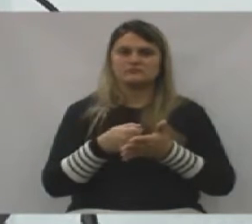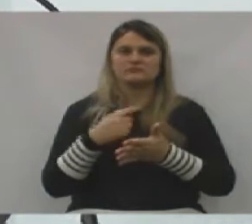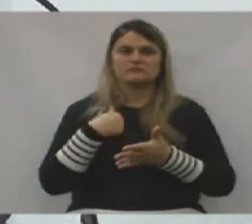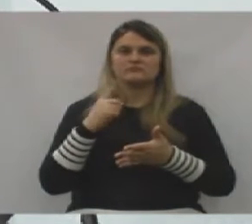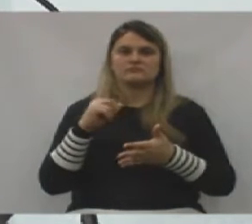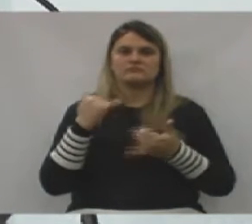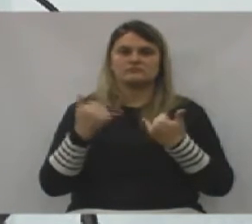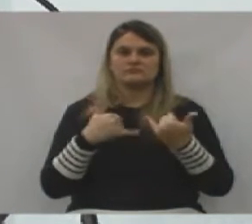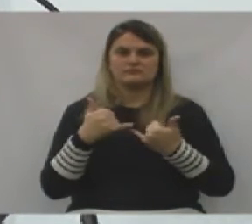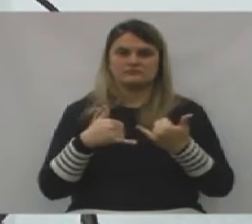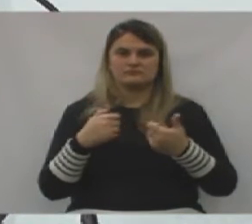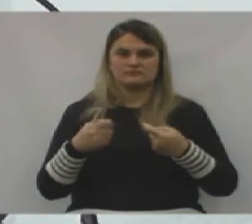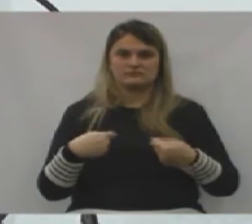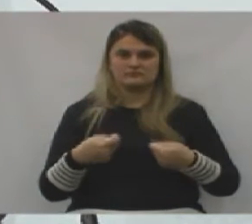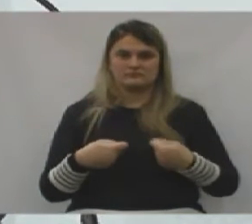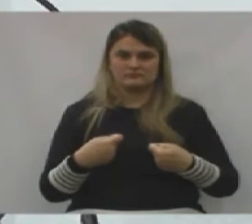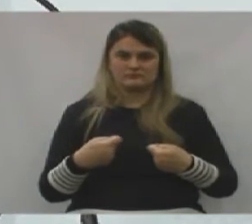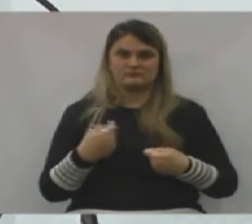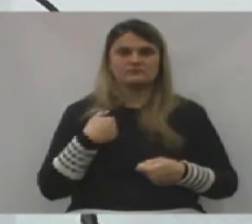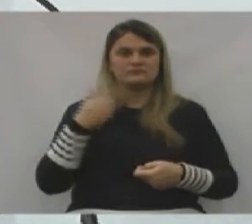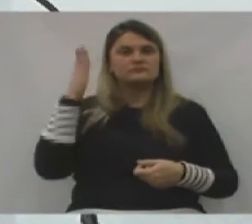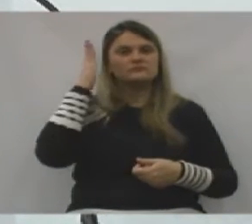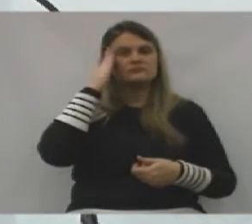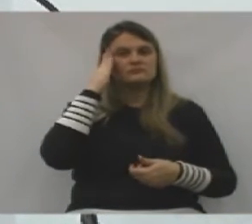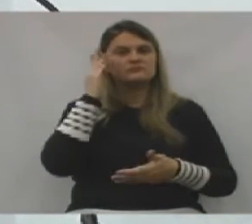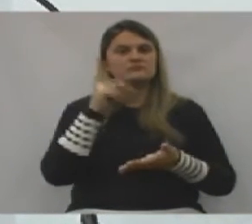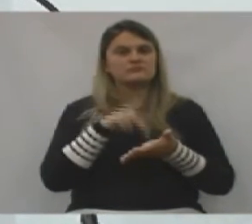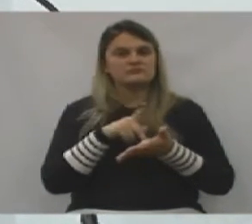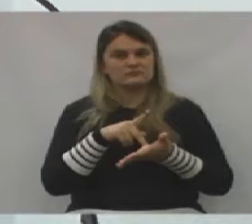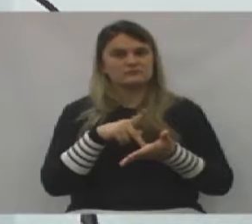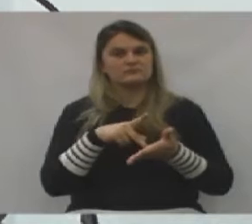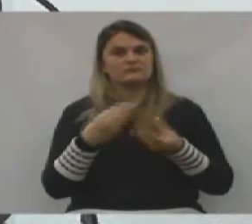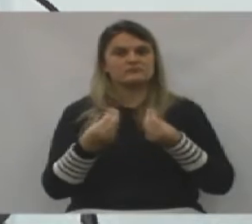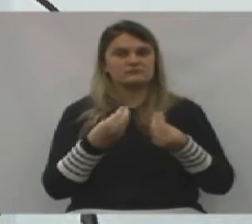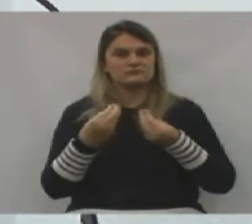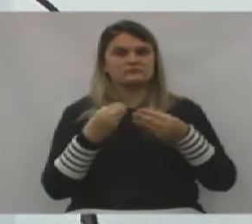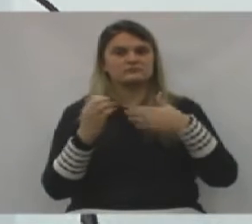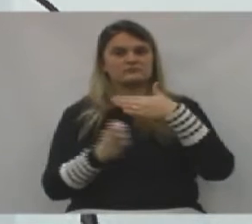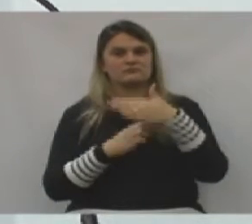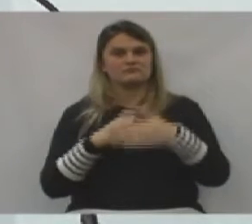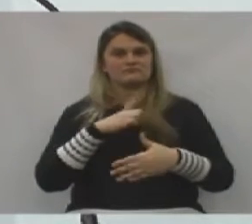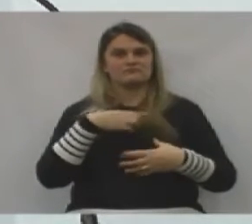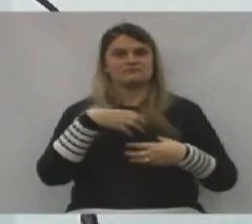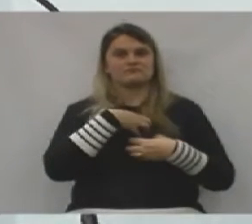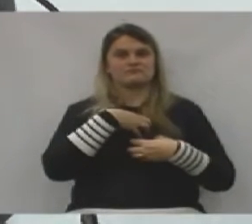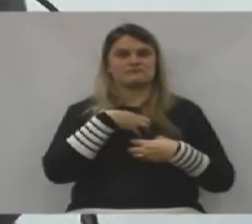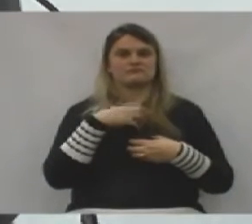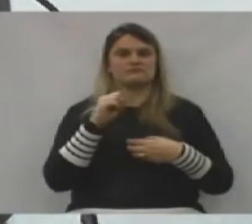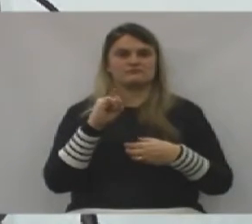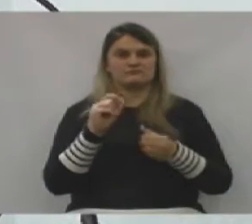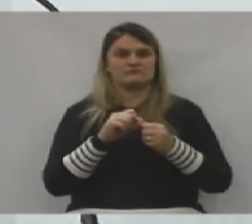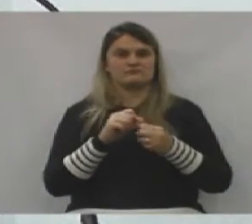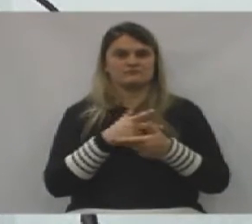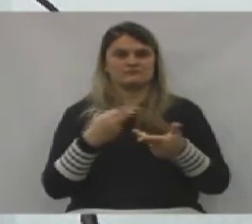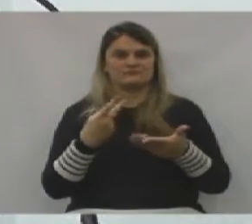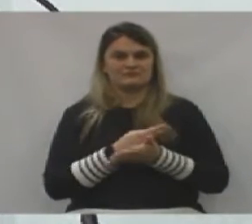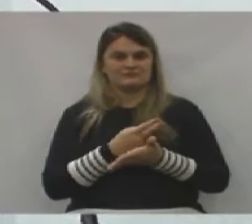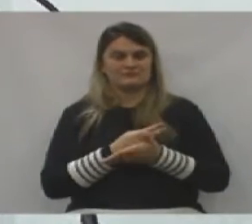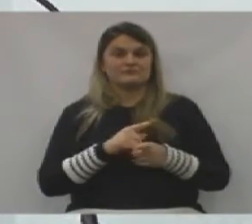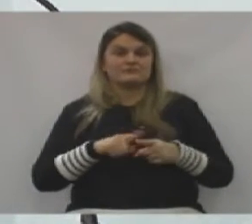estou aqui brincando de administrar, eu sei exatamente como o empresário se sente quando é prejudicado, mas